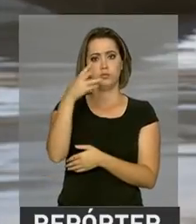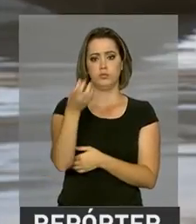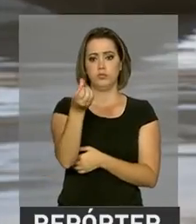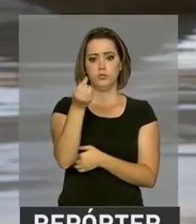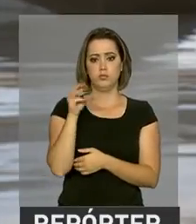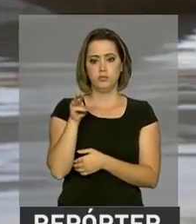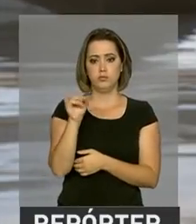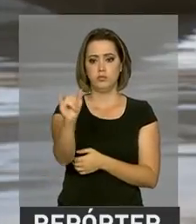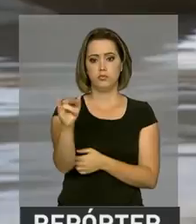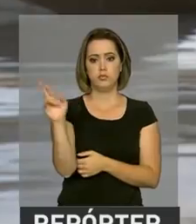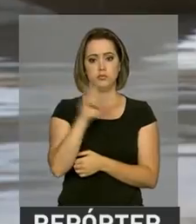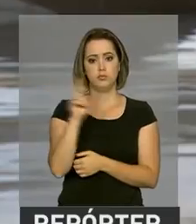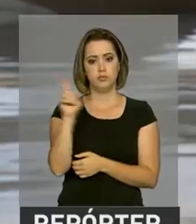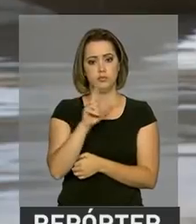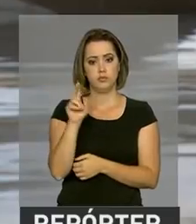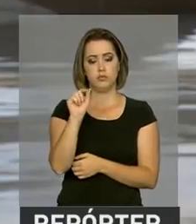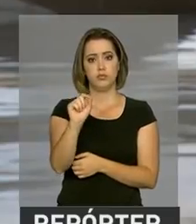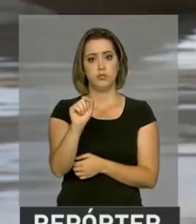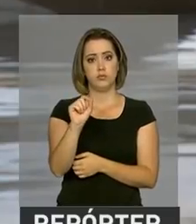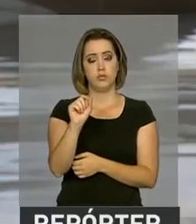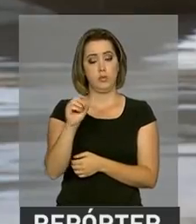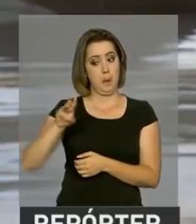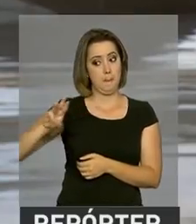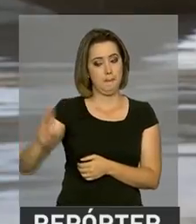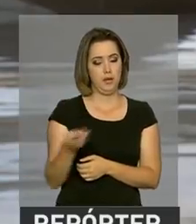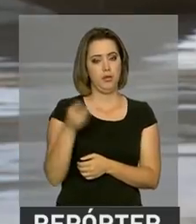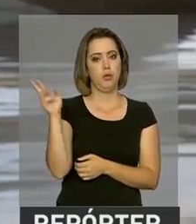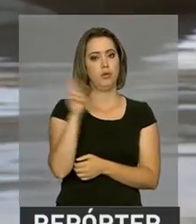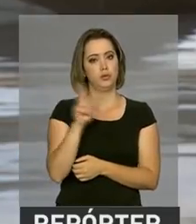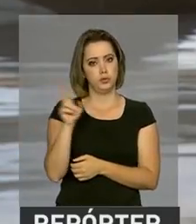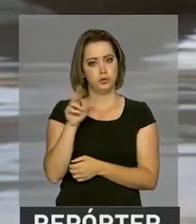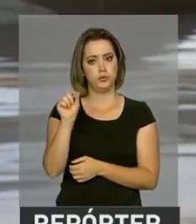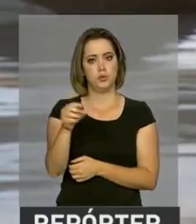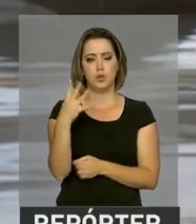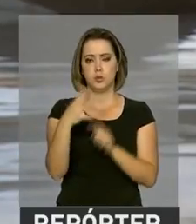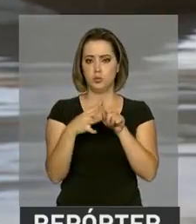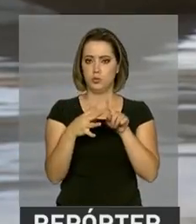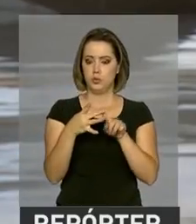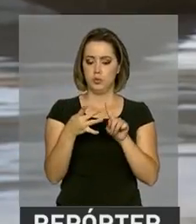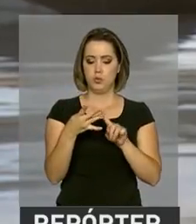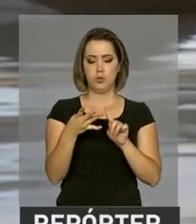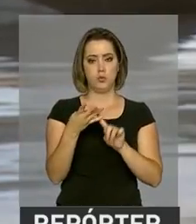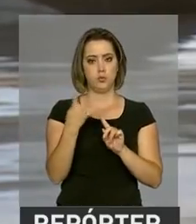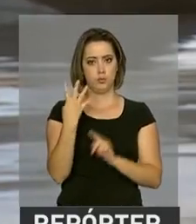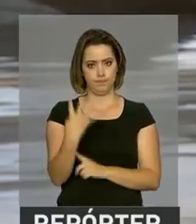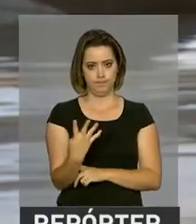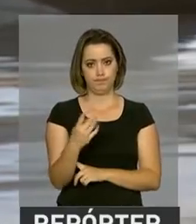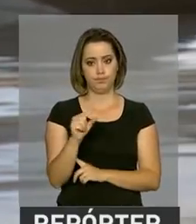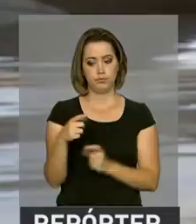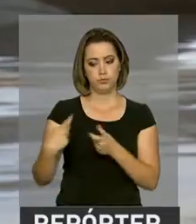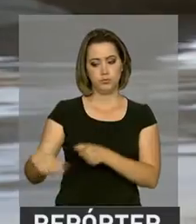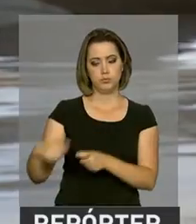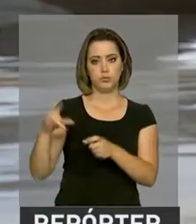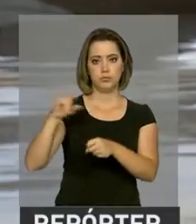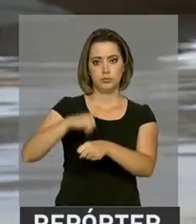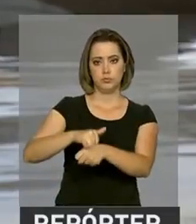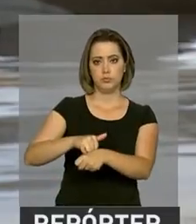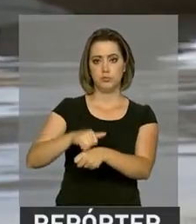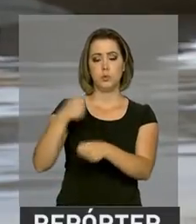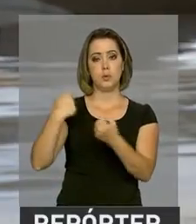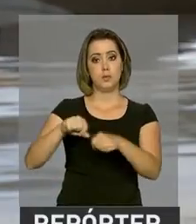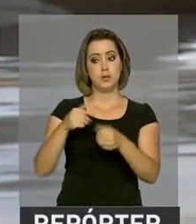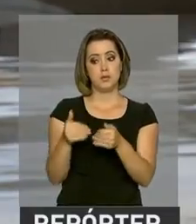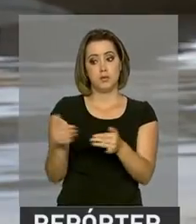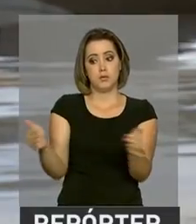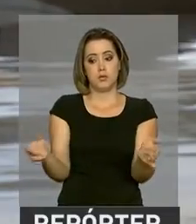6 bilhões e 600 milhões de reais nos quatro terminais. As empresas que vencerem os leilões vão ter de investir